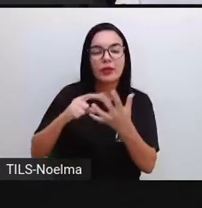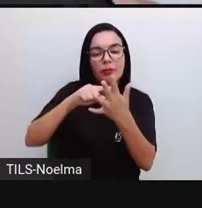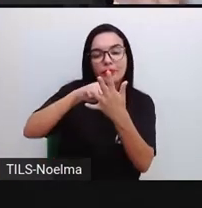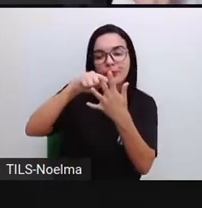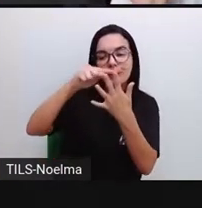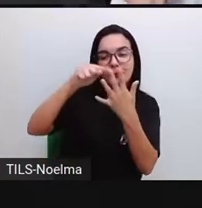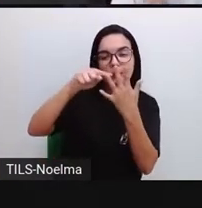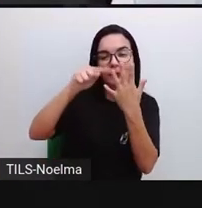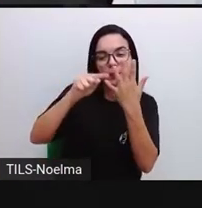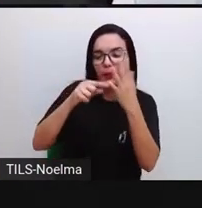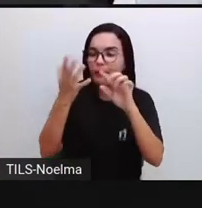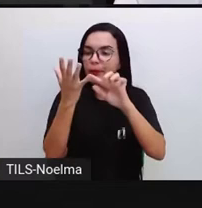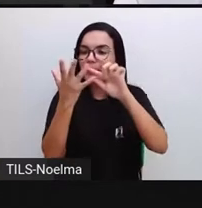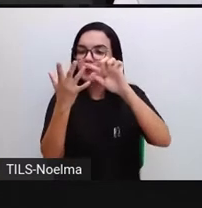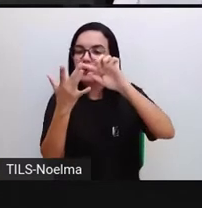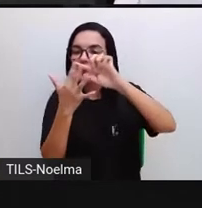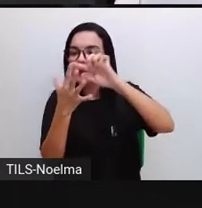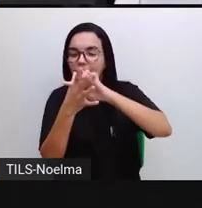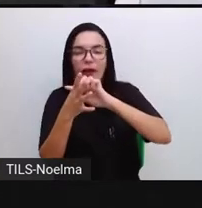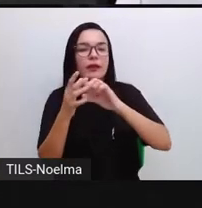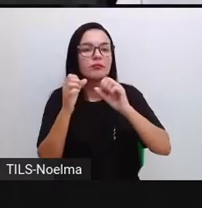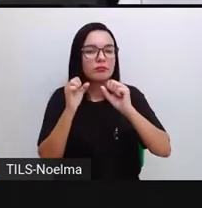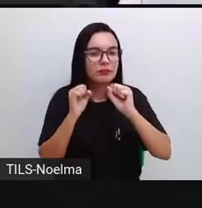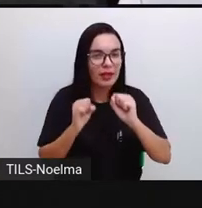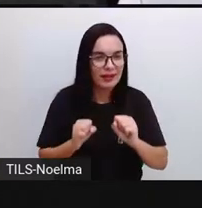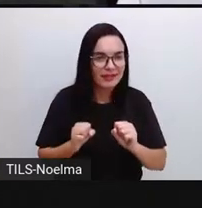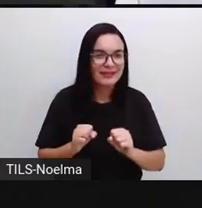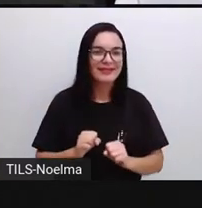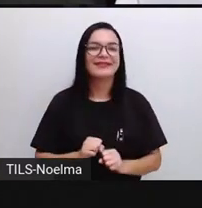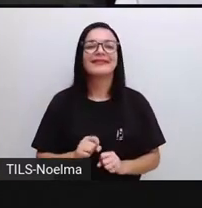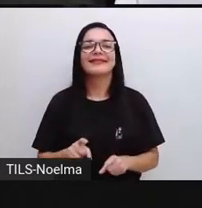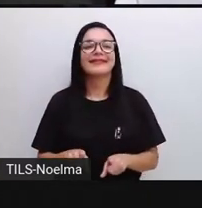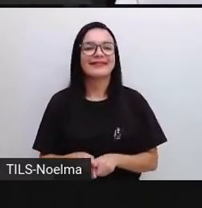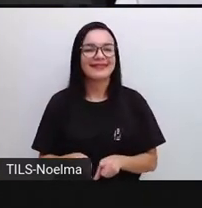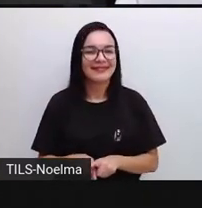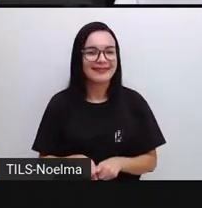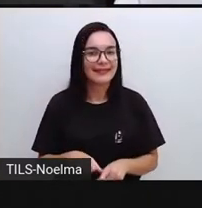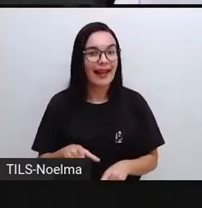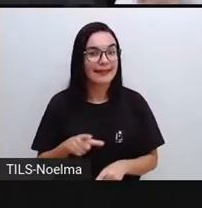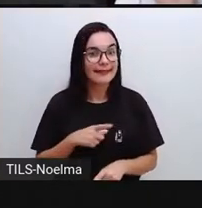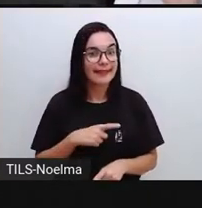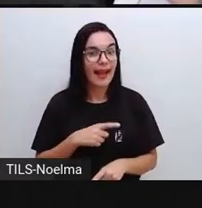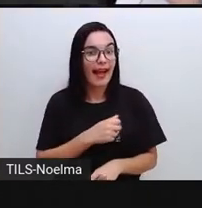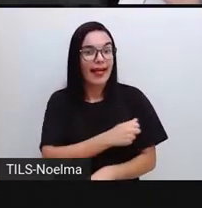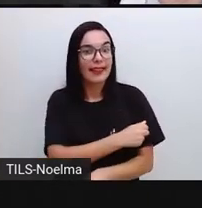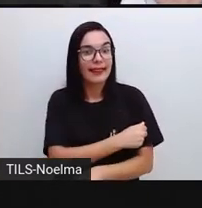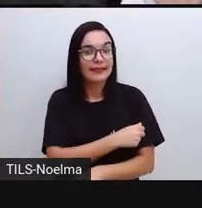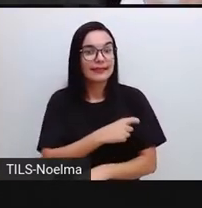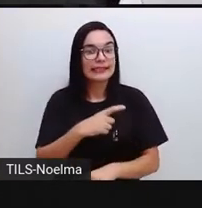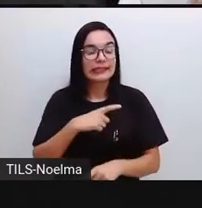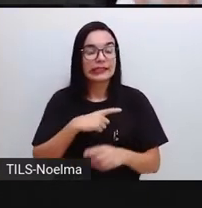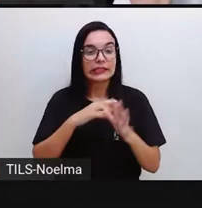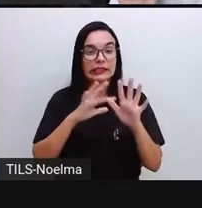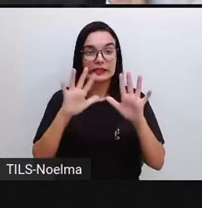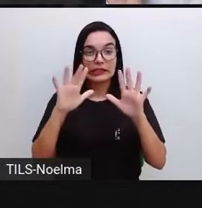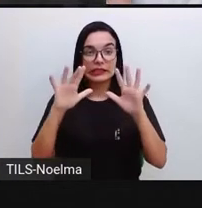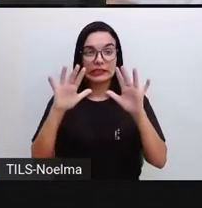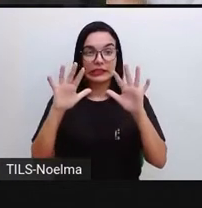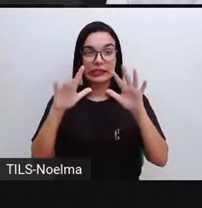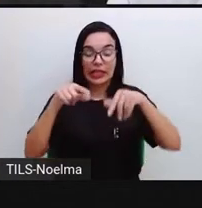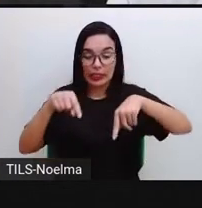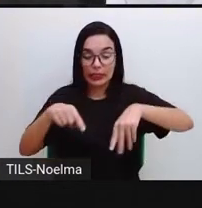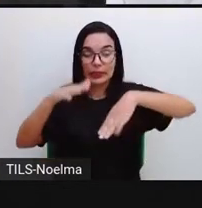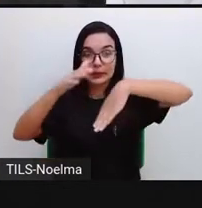dedo, usando os dedos das mãos, tá? Eu já tive alunos que usavam os dedos das mãos